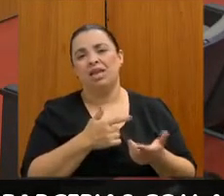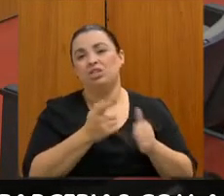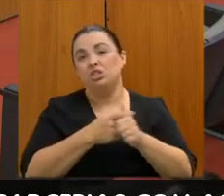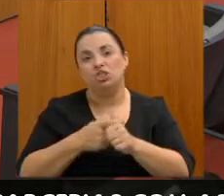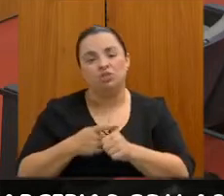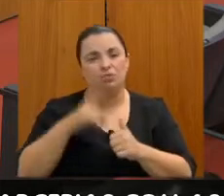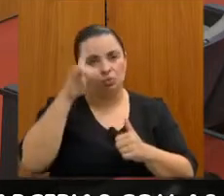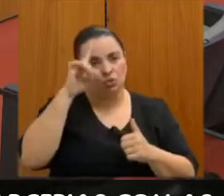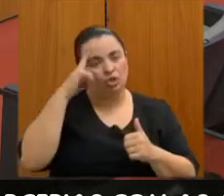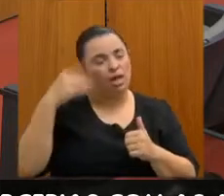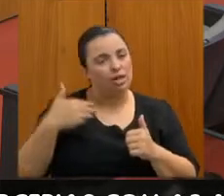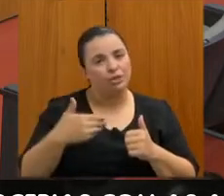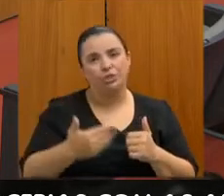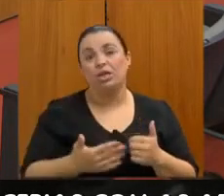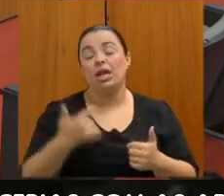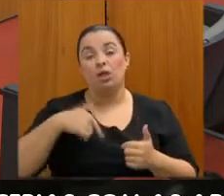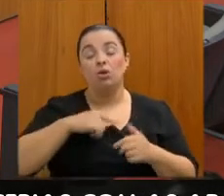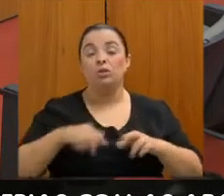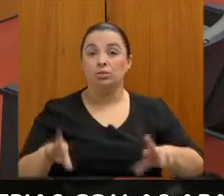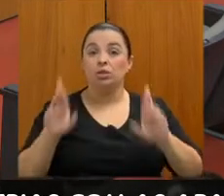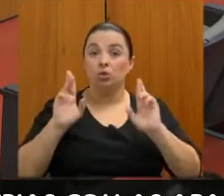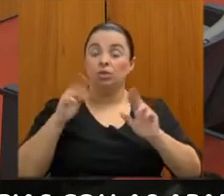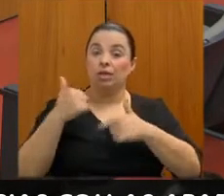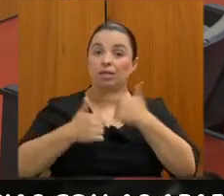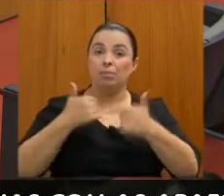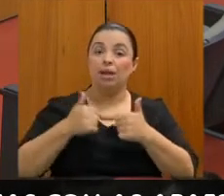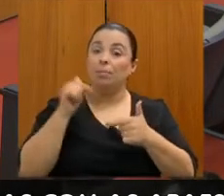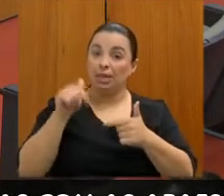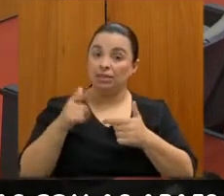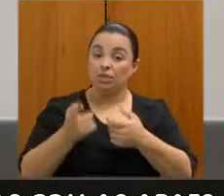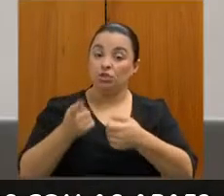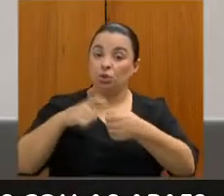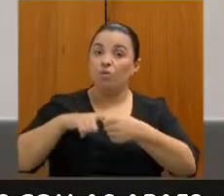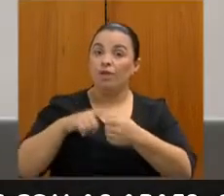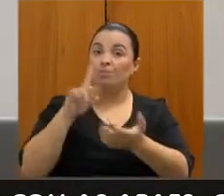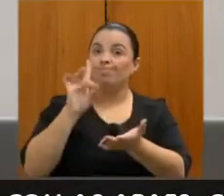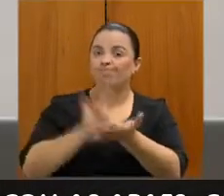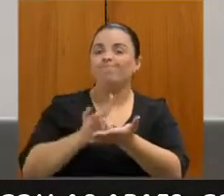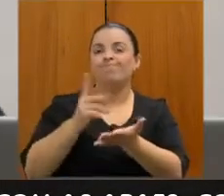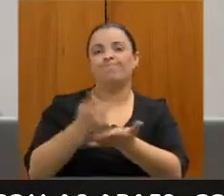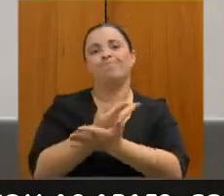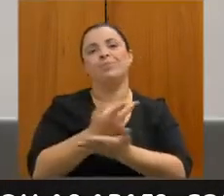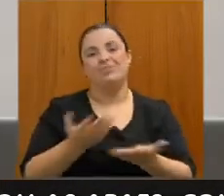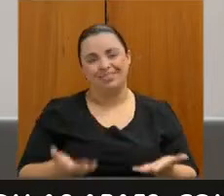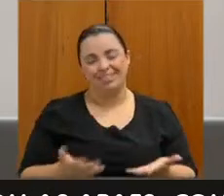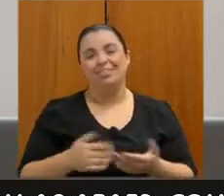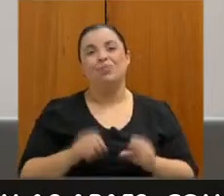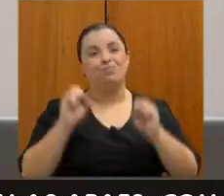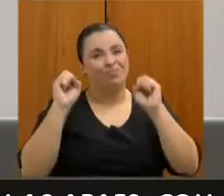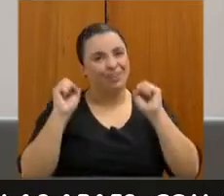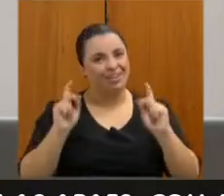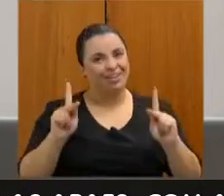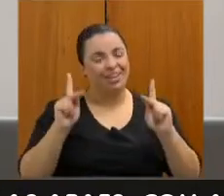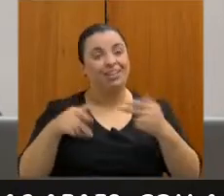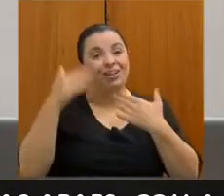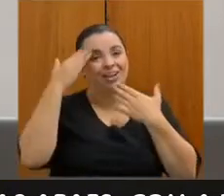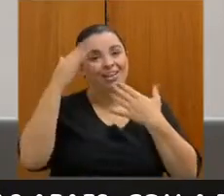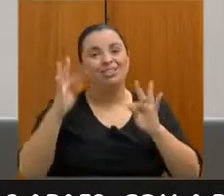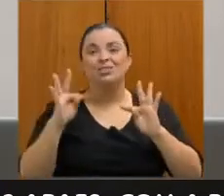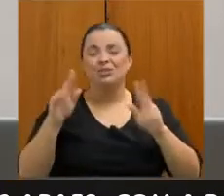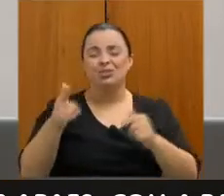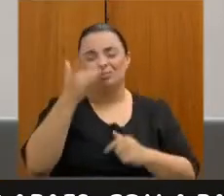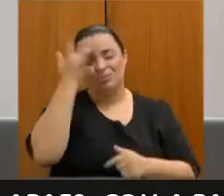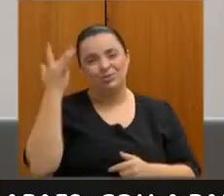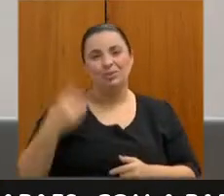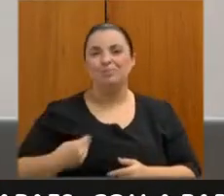torcida e trabalhando intensamente para que esse convênio seja uma realidade. Está ok? Então, agradeço a todos que participaram, a